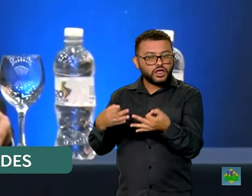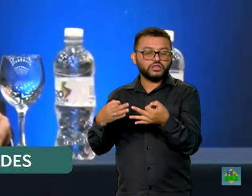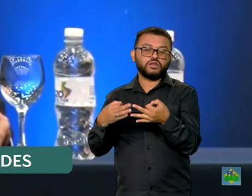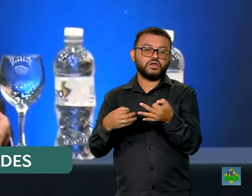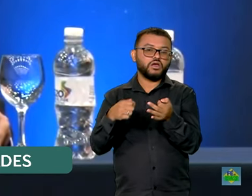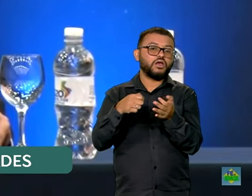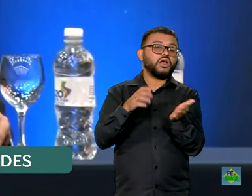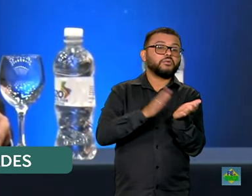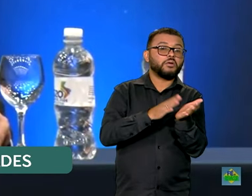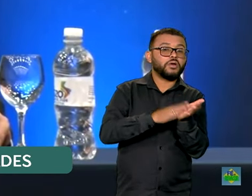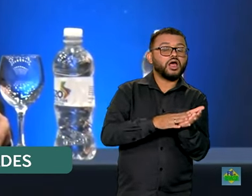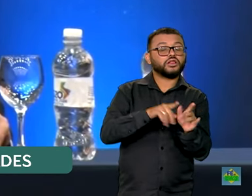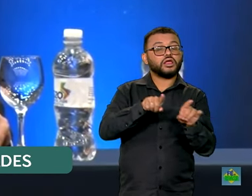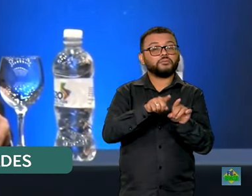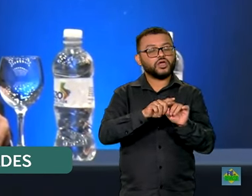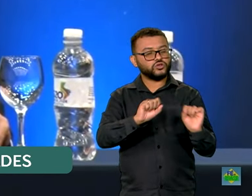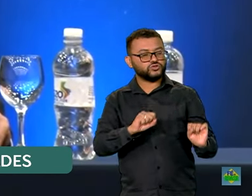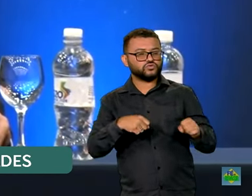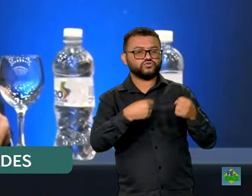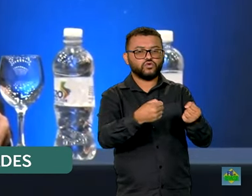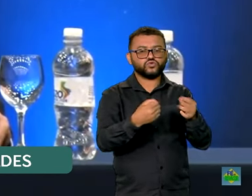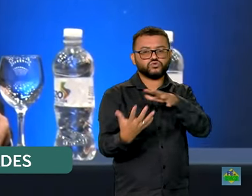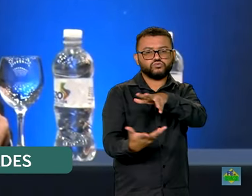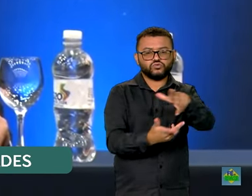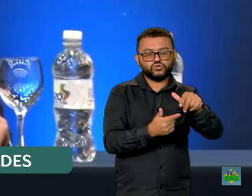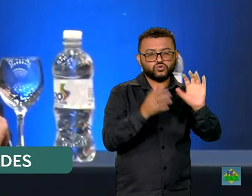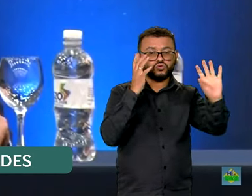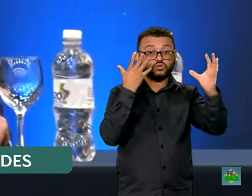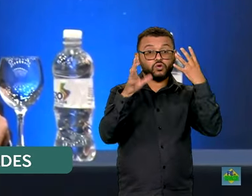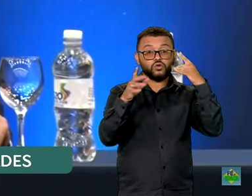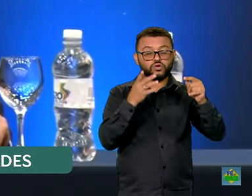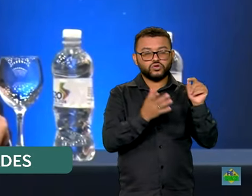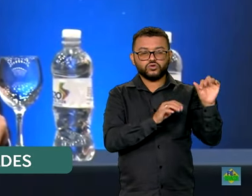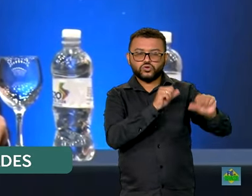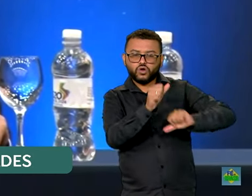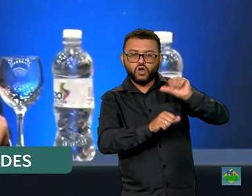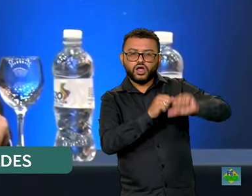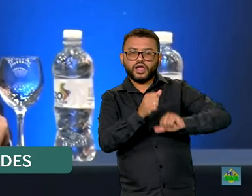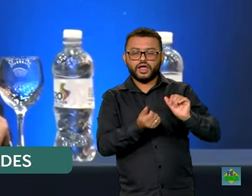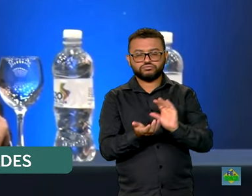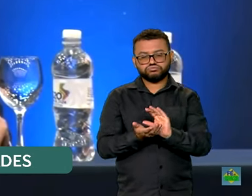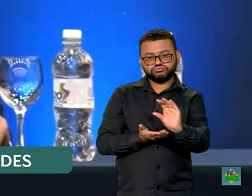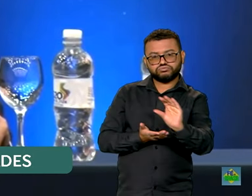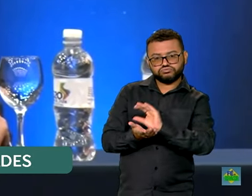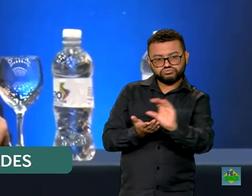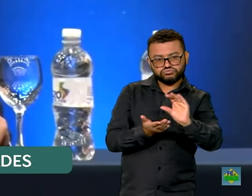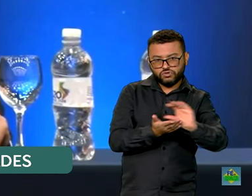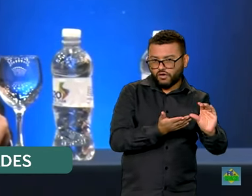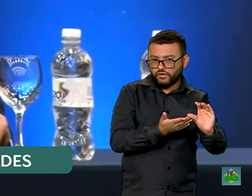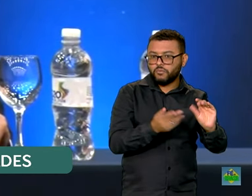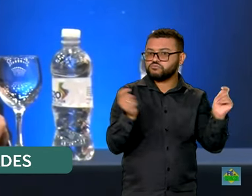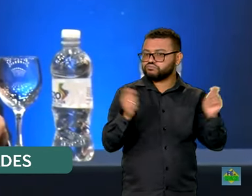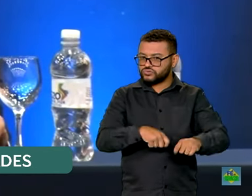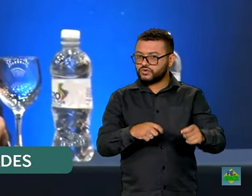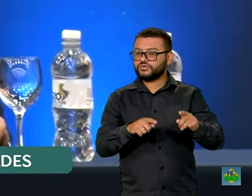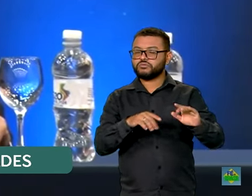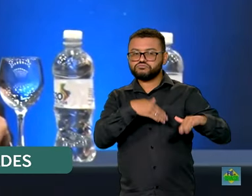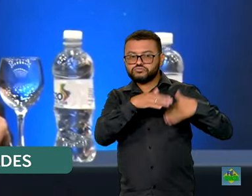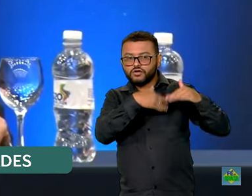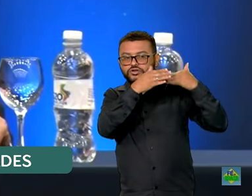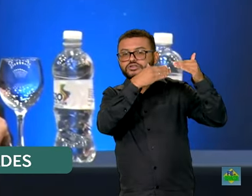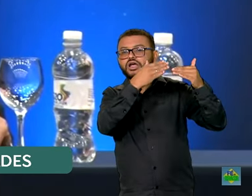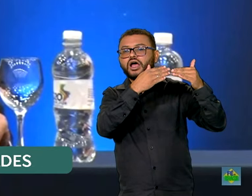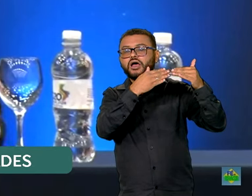Esforços para a mobilização global contra a mudança do clima, incluindo reformas para a ampliação do financiamento disponível. avanços em